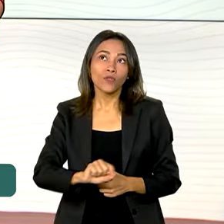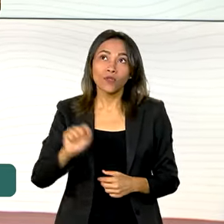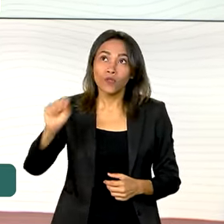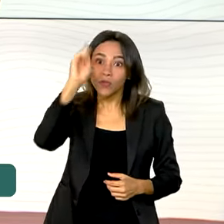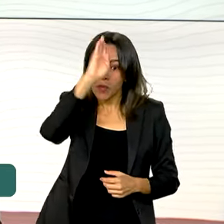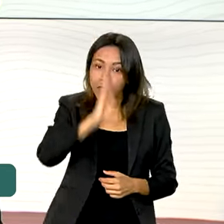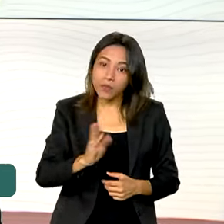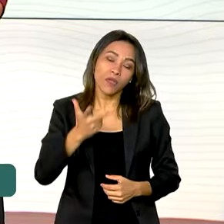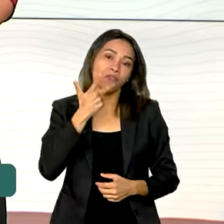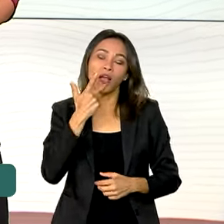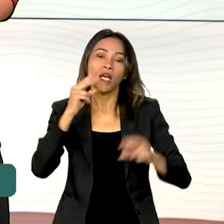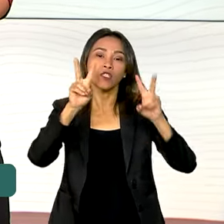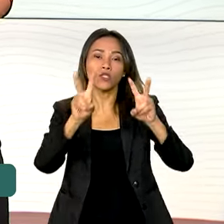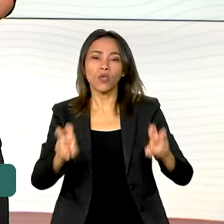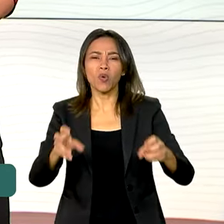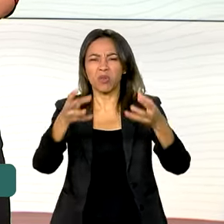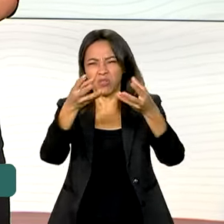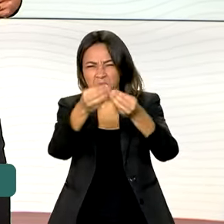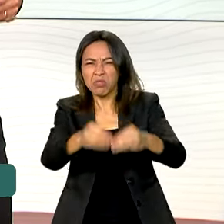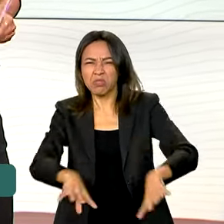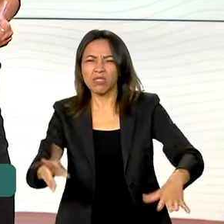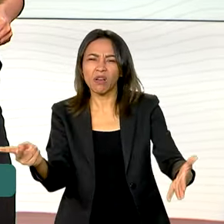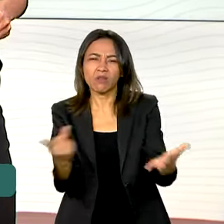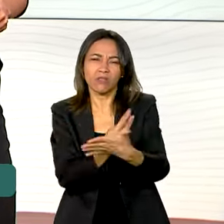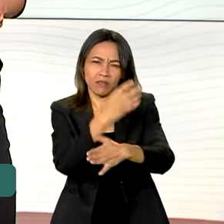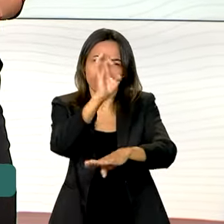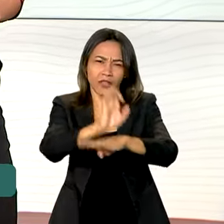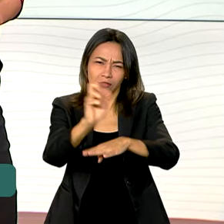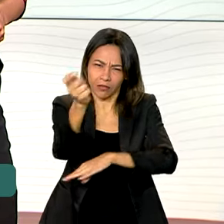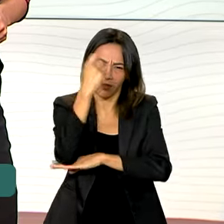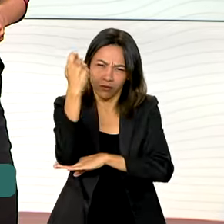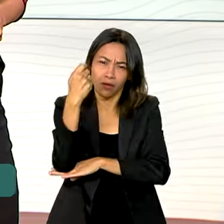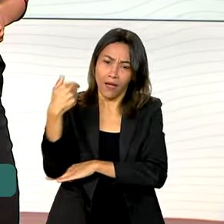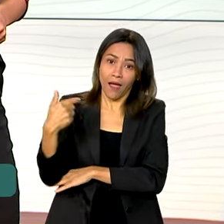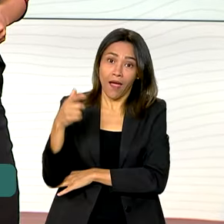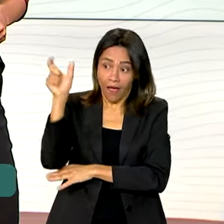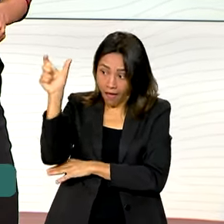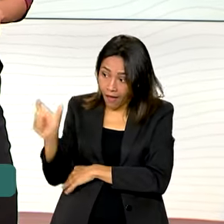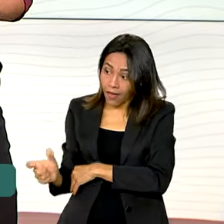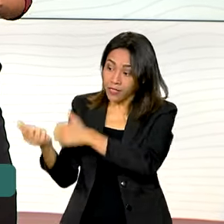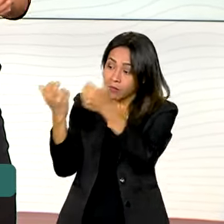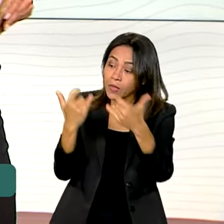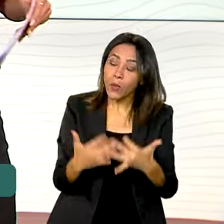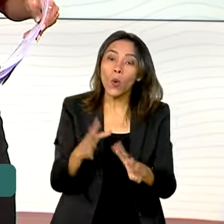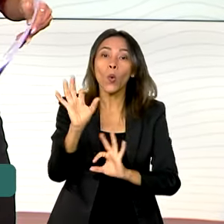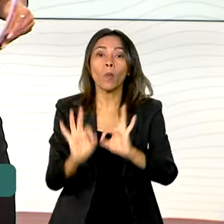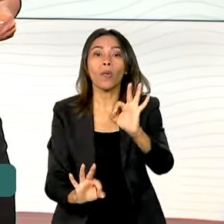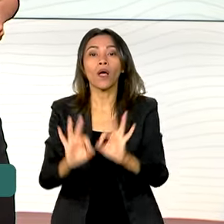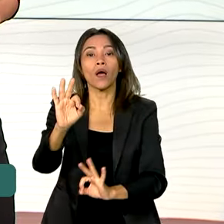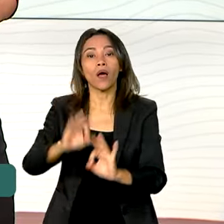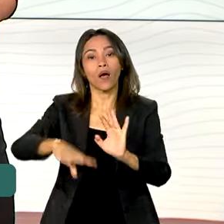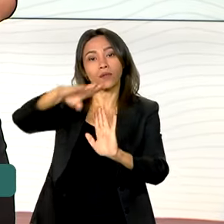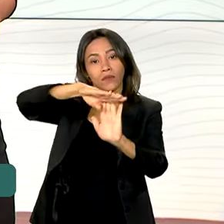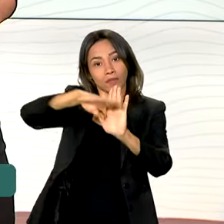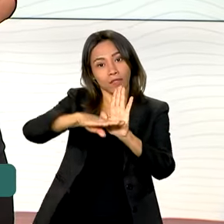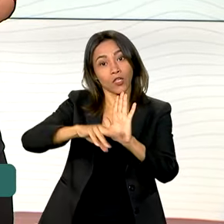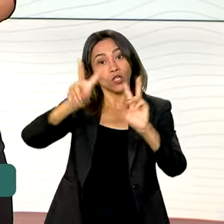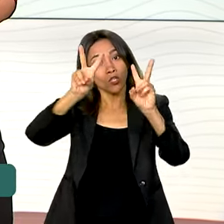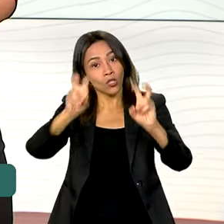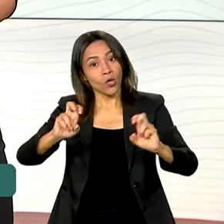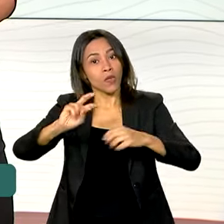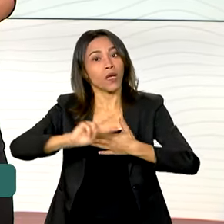ao comentar sobre a tragédia no Rio Grande do Sul, ela explicou o plano que está sendo criado de enfrentamento aos efeitos